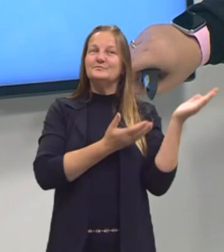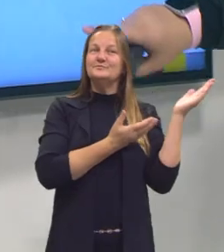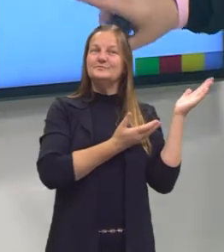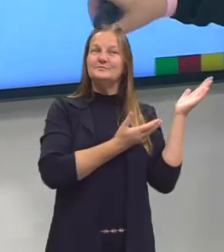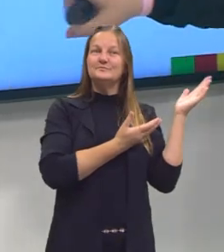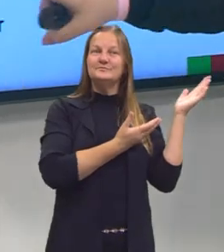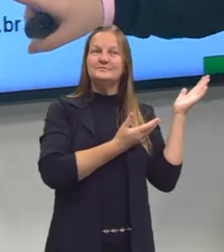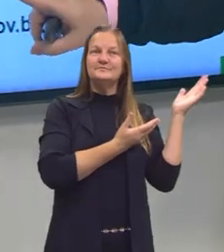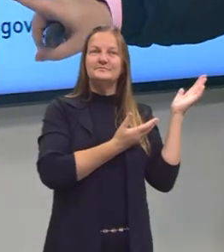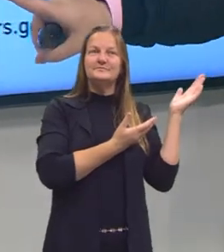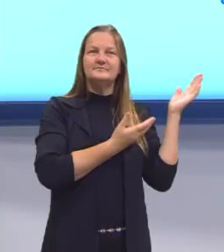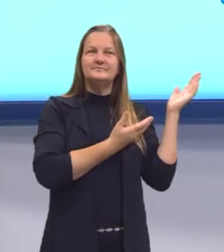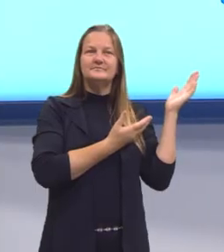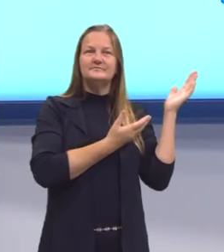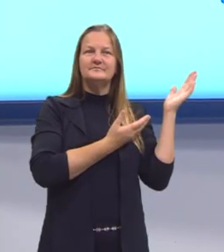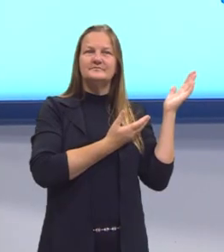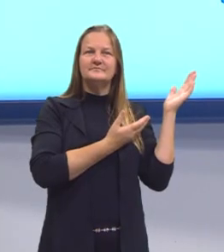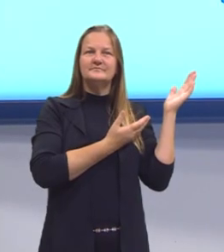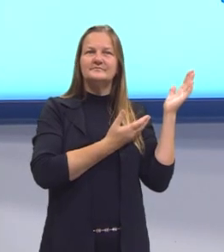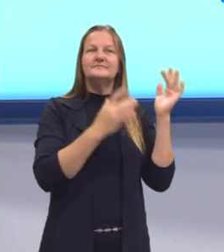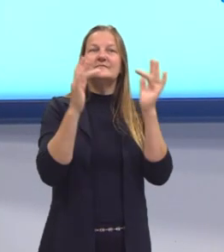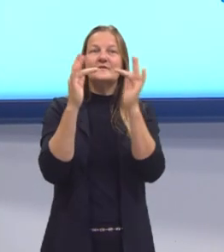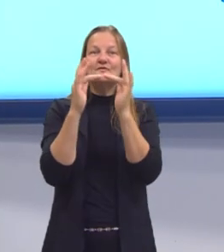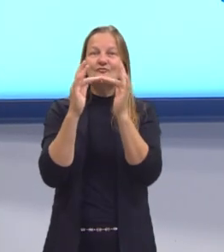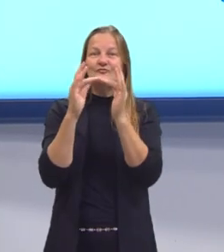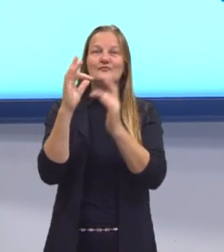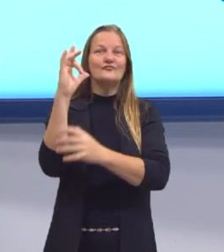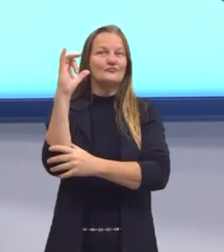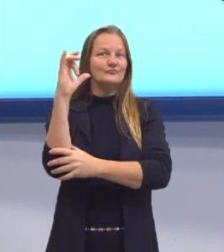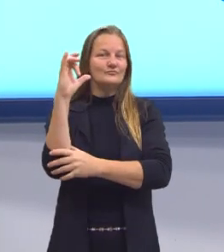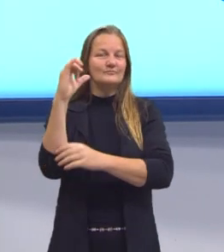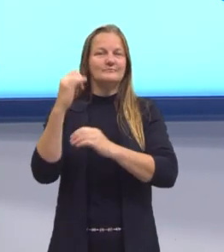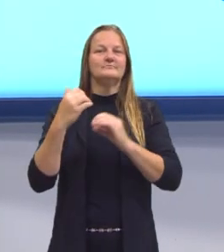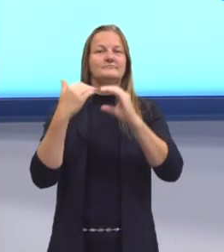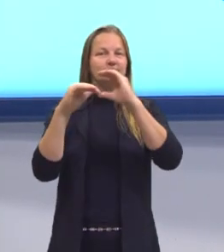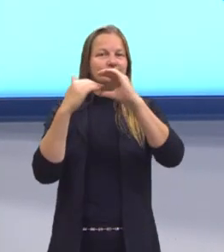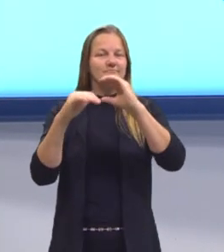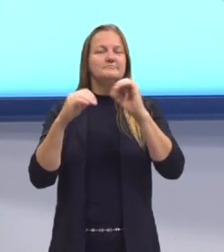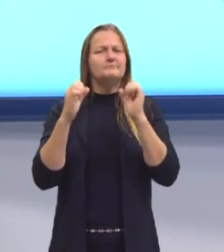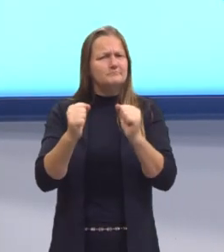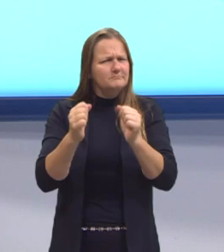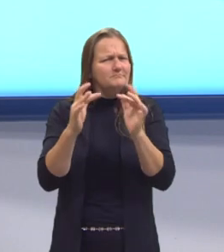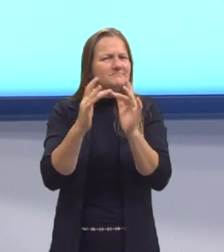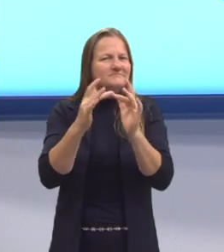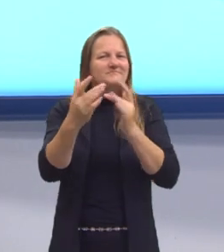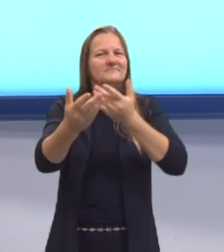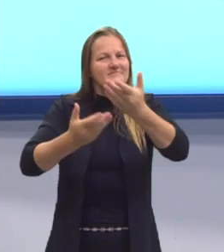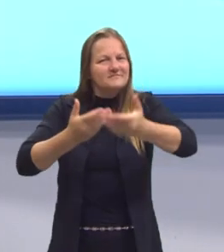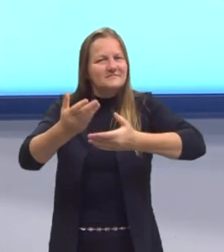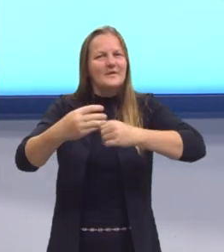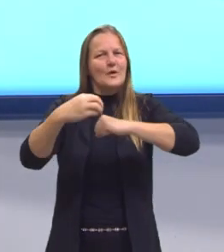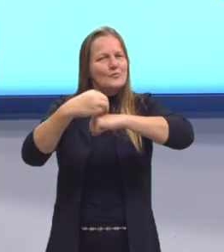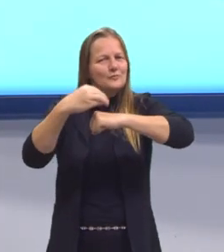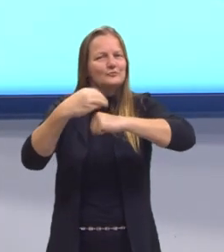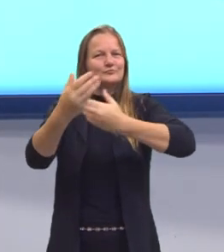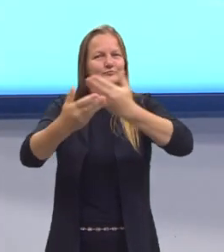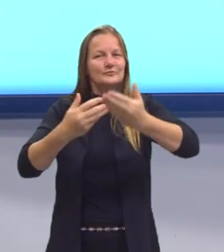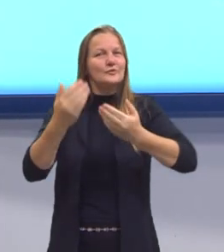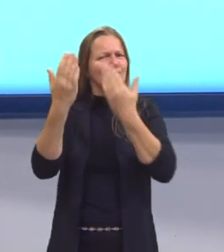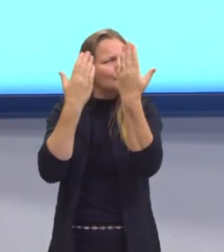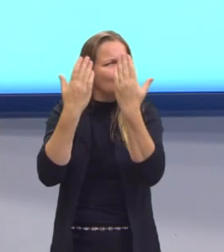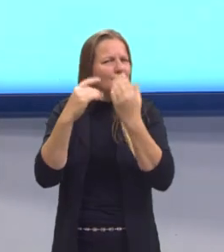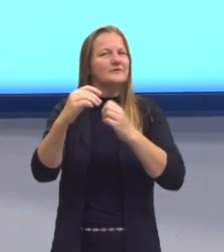meu nome, meu Instagram, meu e-mail, caso vocês queiram entrar em contato, deixar alguma sugestão, tirar alguma